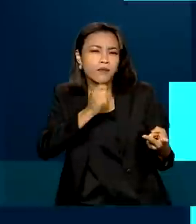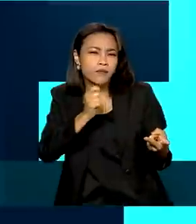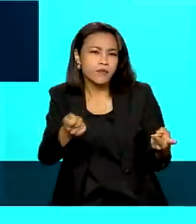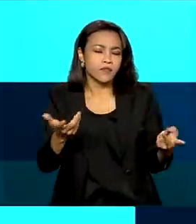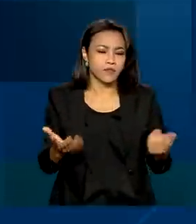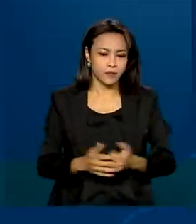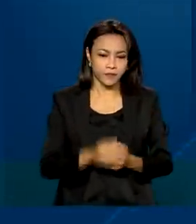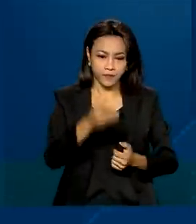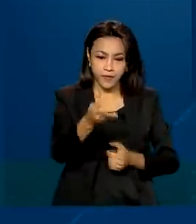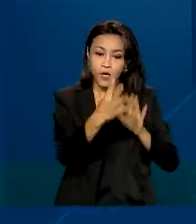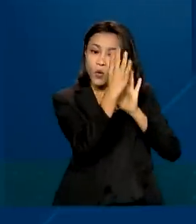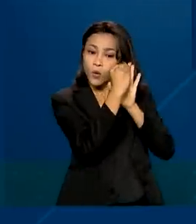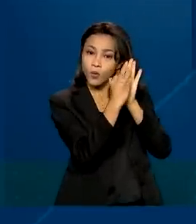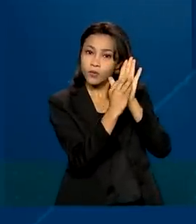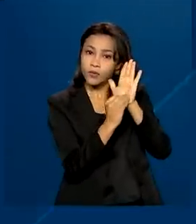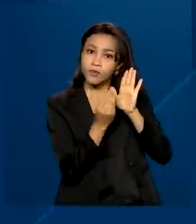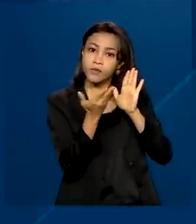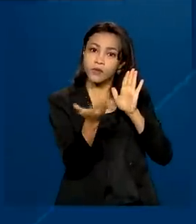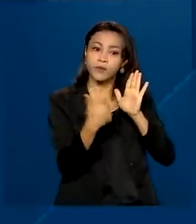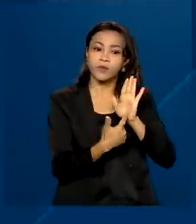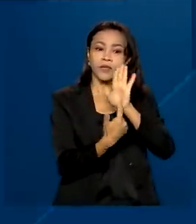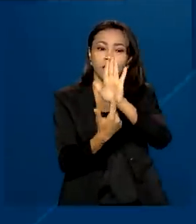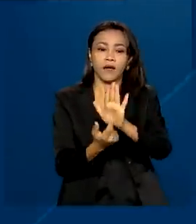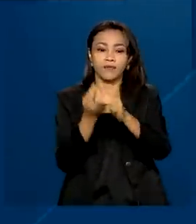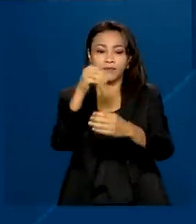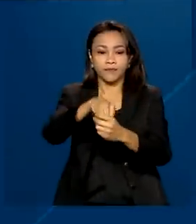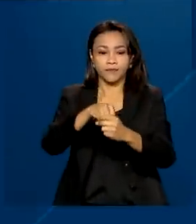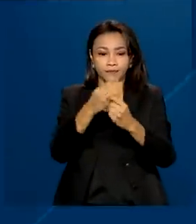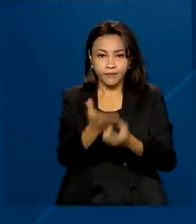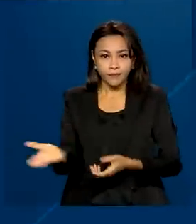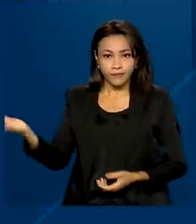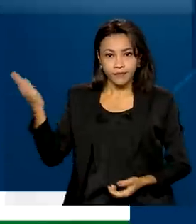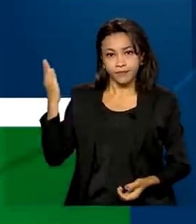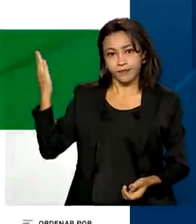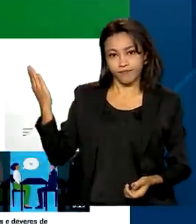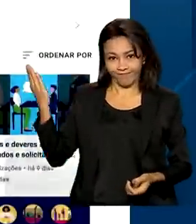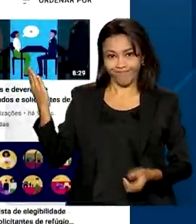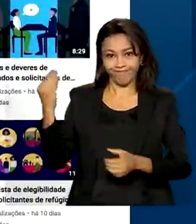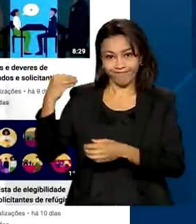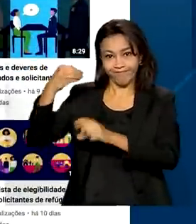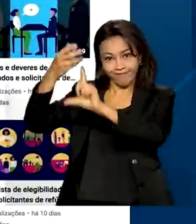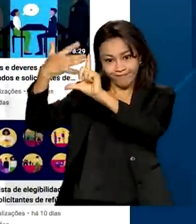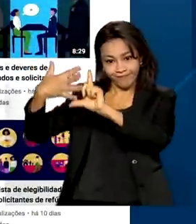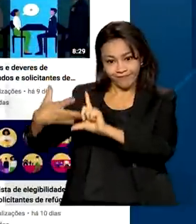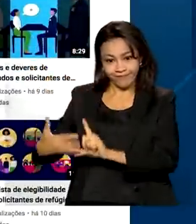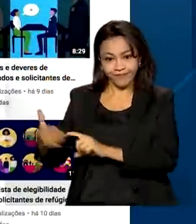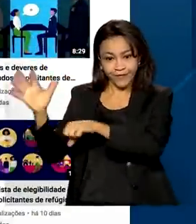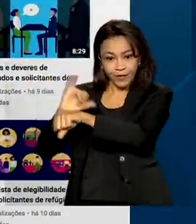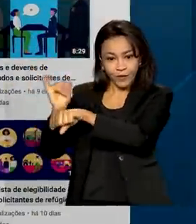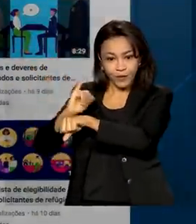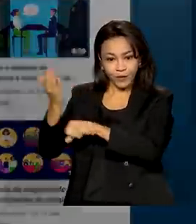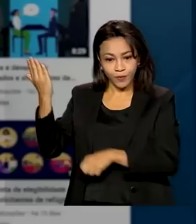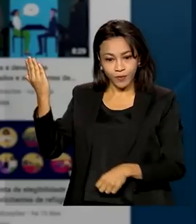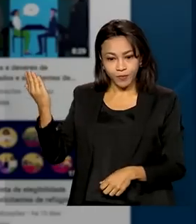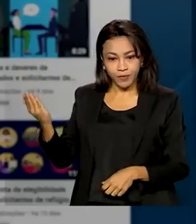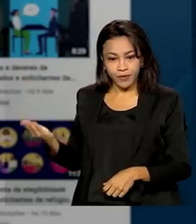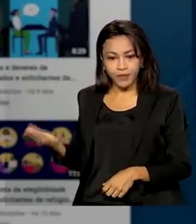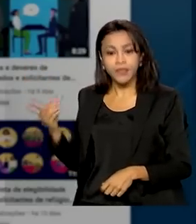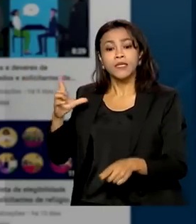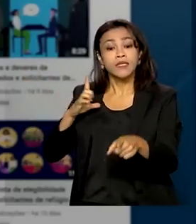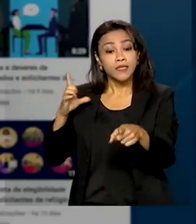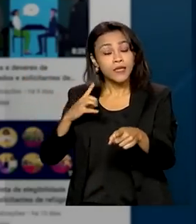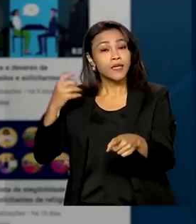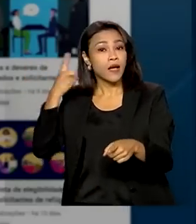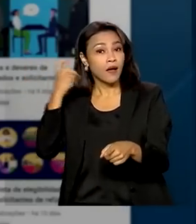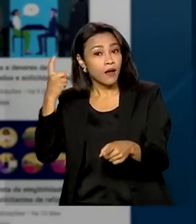O conteúdo está disponível na página do Ministério da Justiça e Segurança Pública no YouTube e disponibiliza tanto